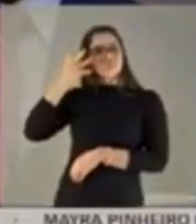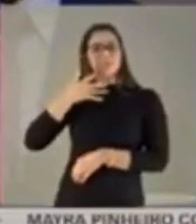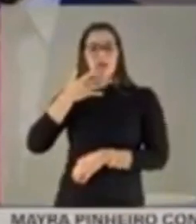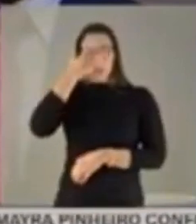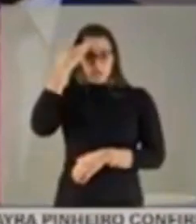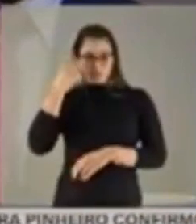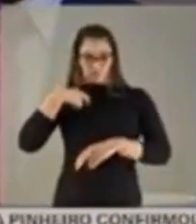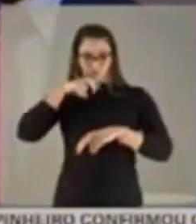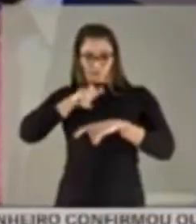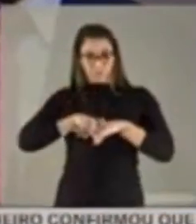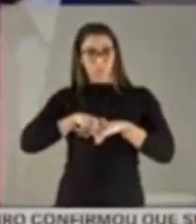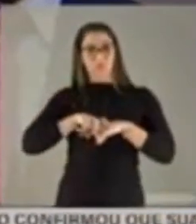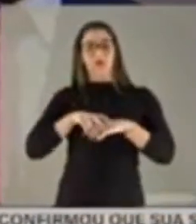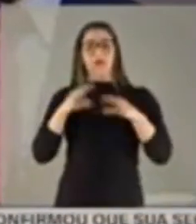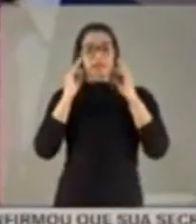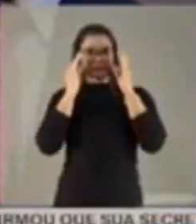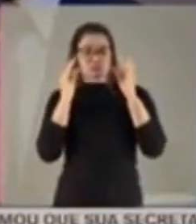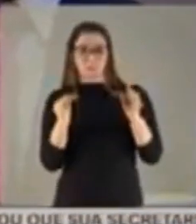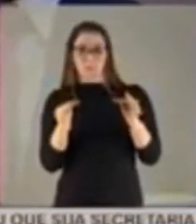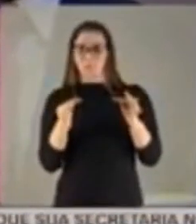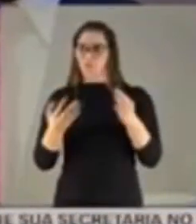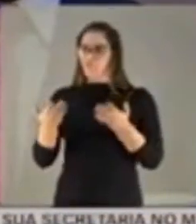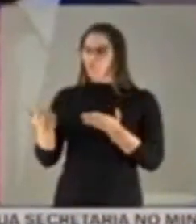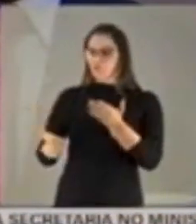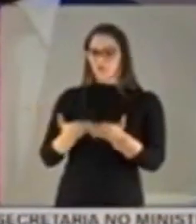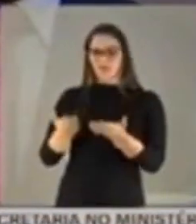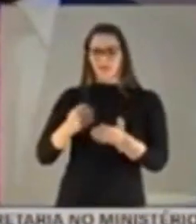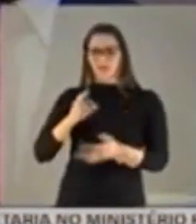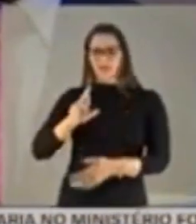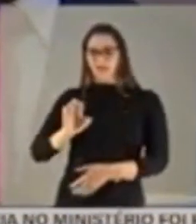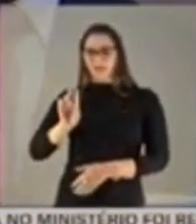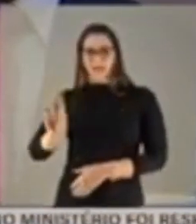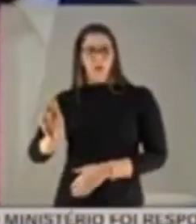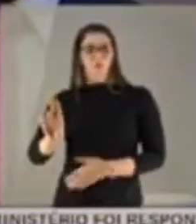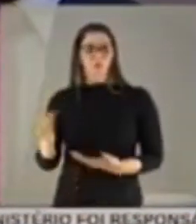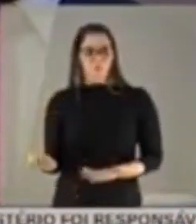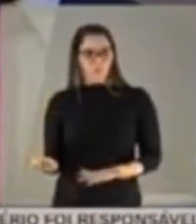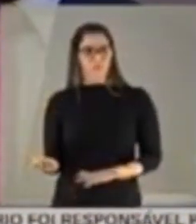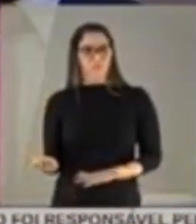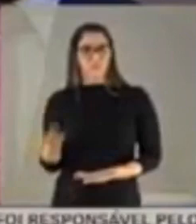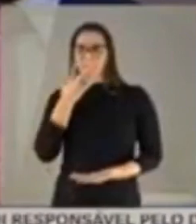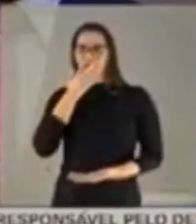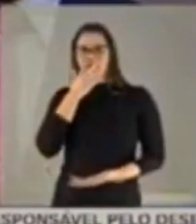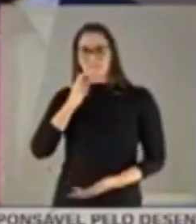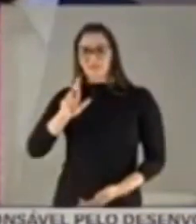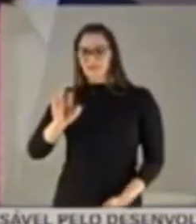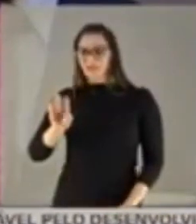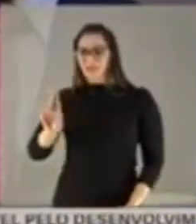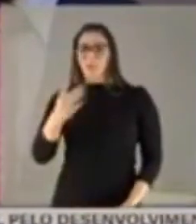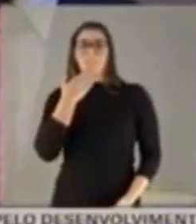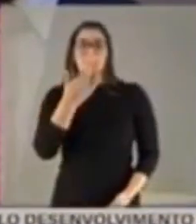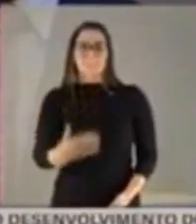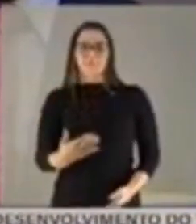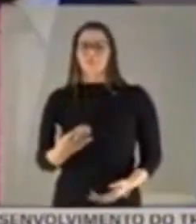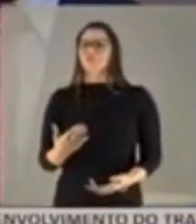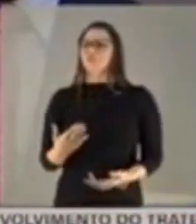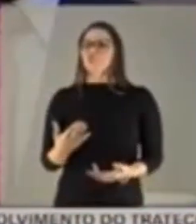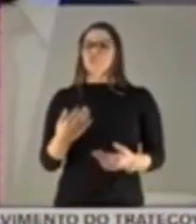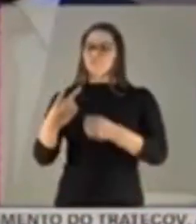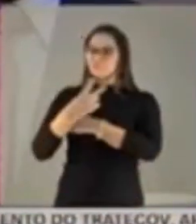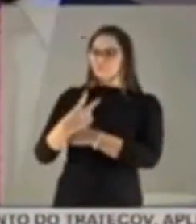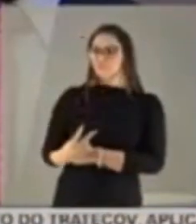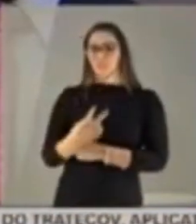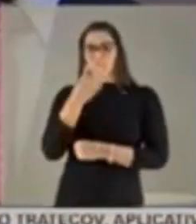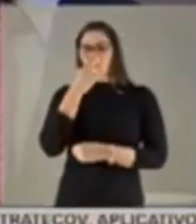depoentes, que são simples testemunhas, foram tratados como réus, então, assim, pedi a proteção, porque achei indigno o tratamento que eles